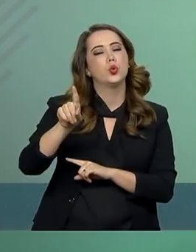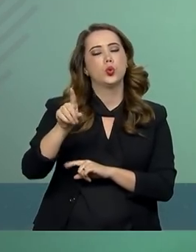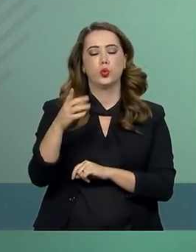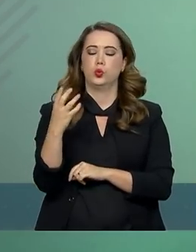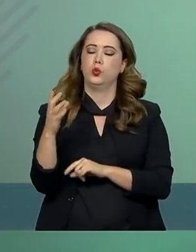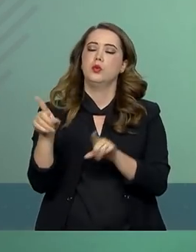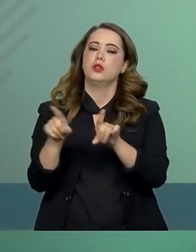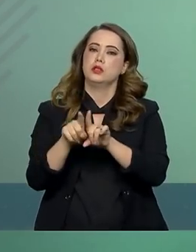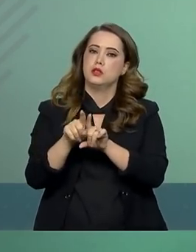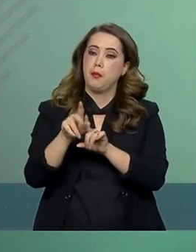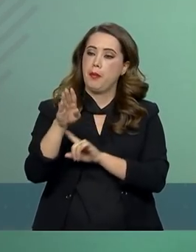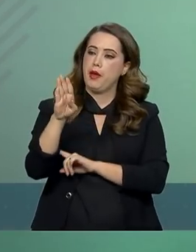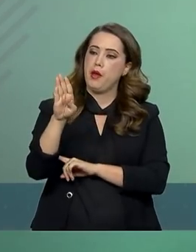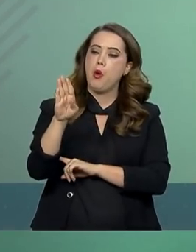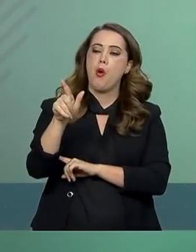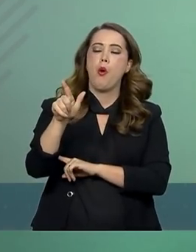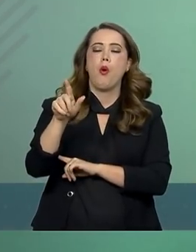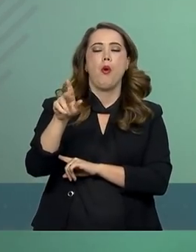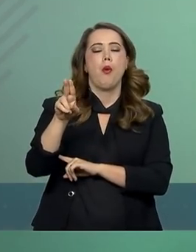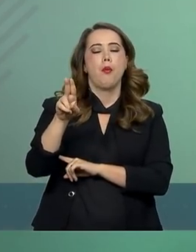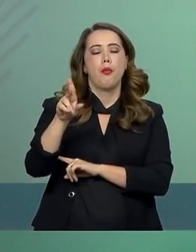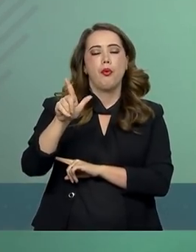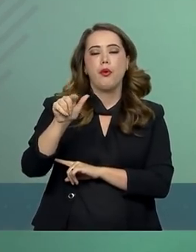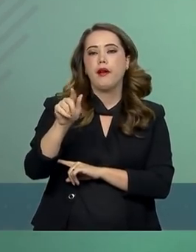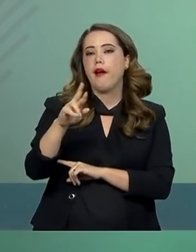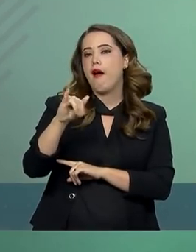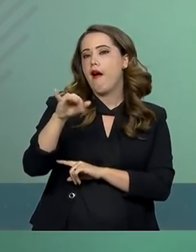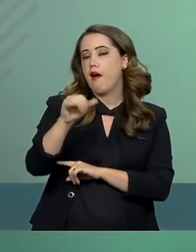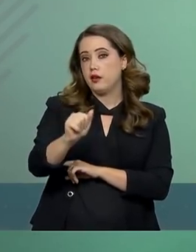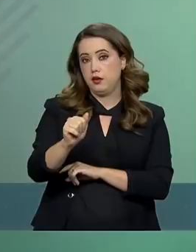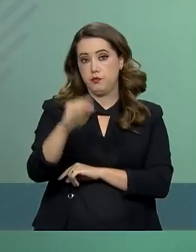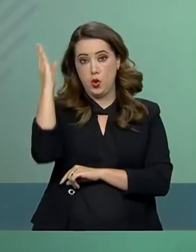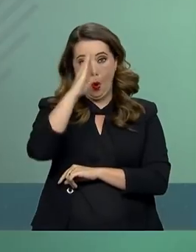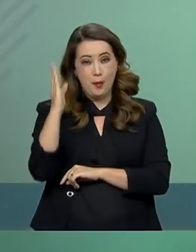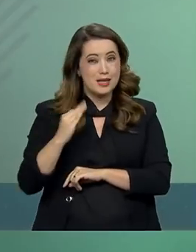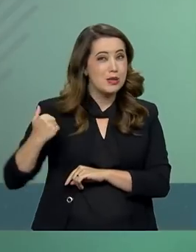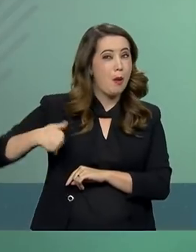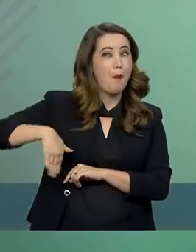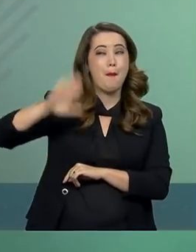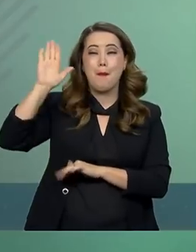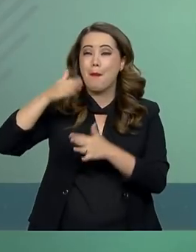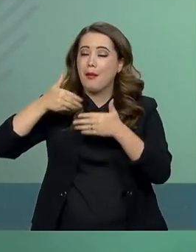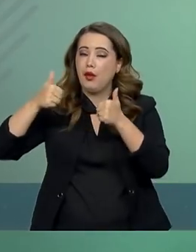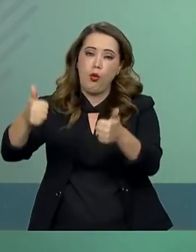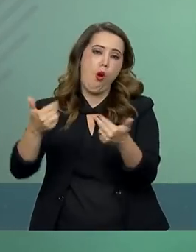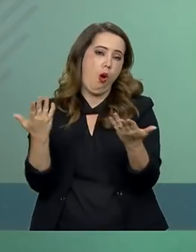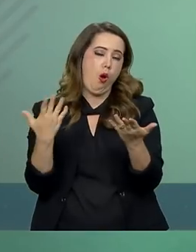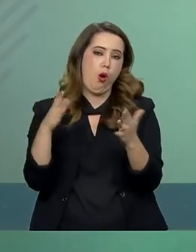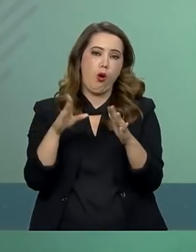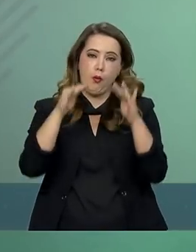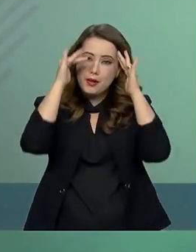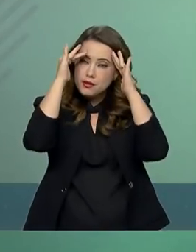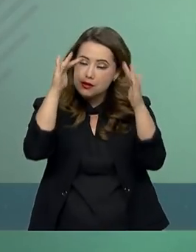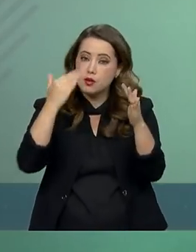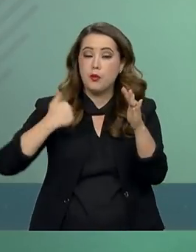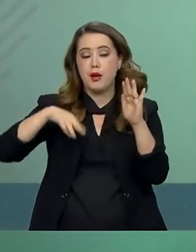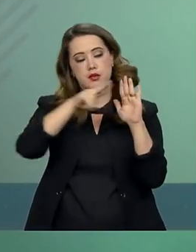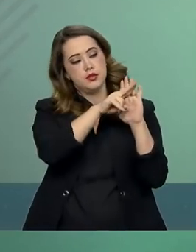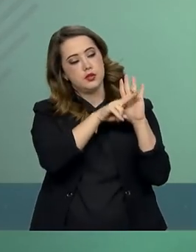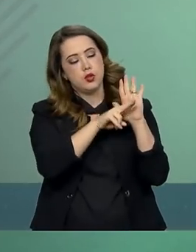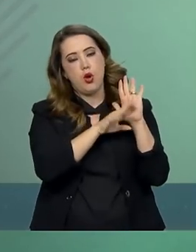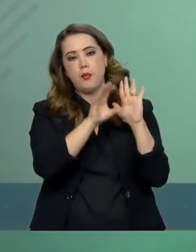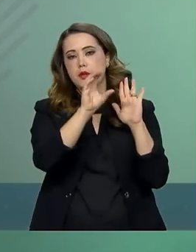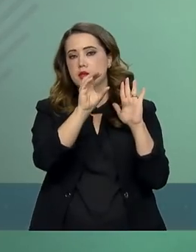bem preparado com a maior adesão a instrumentos da OCDE. destacou